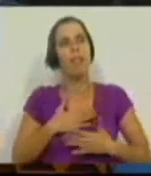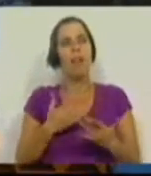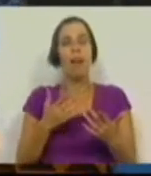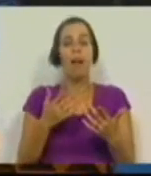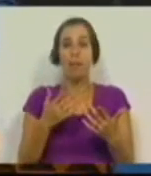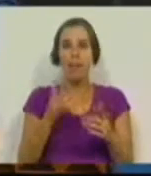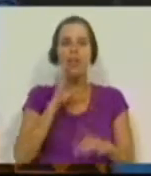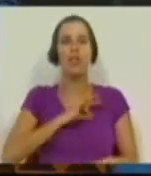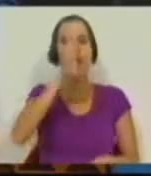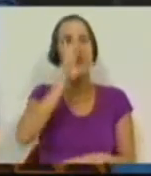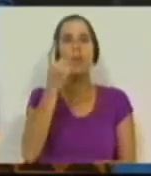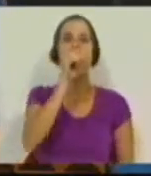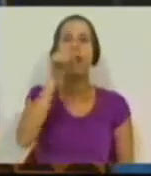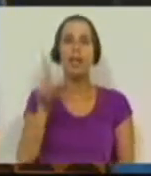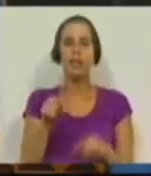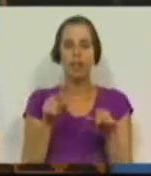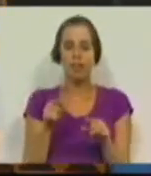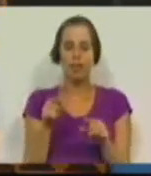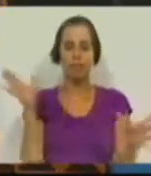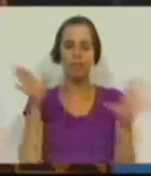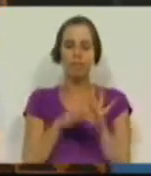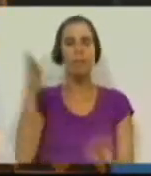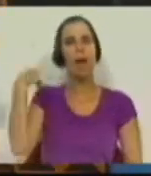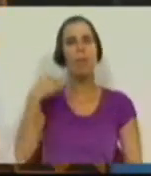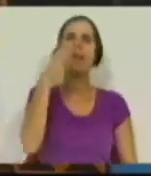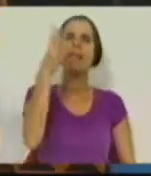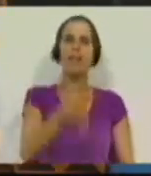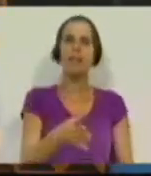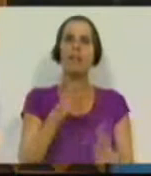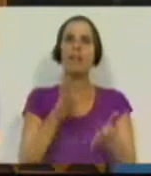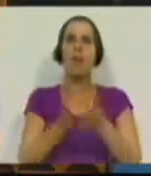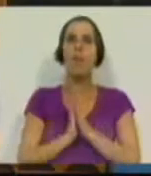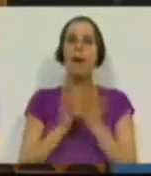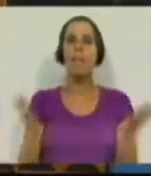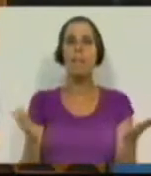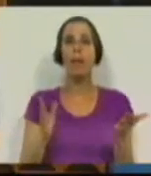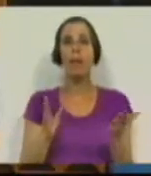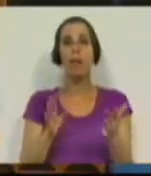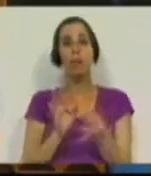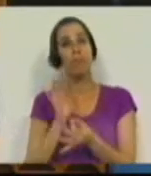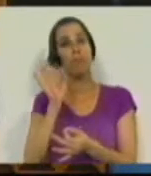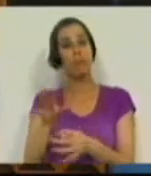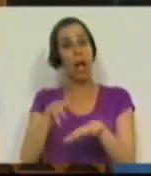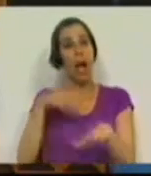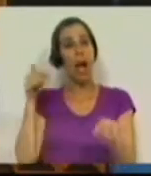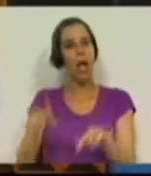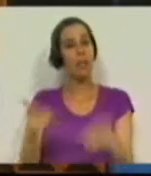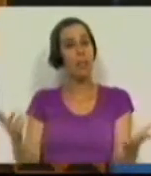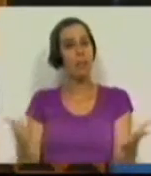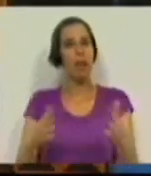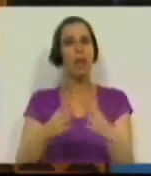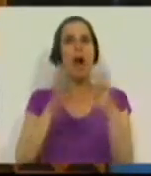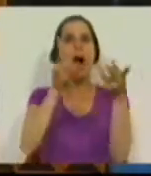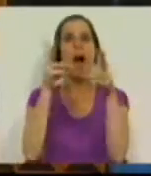vantagens. Sra. Ministra, só uma questão também, referiu há pouco o apelo que lança esta Assembleia para